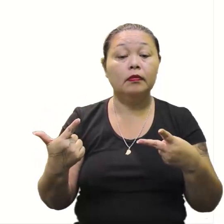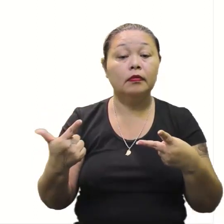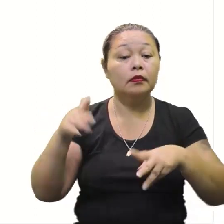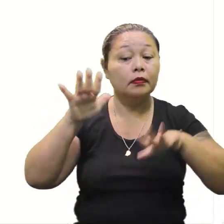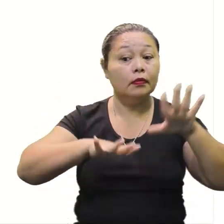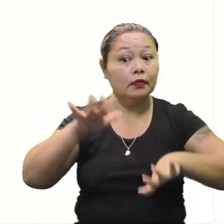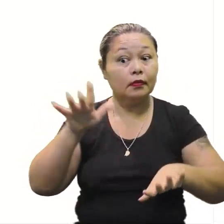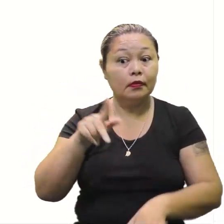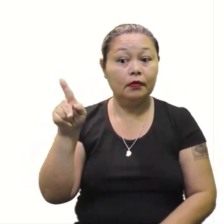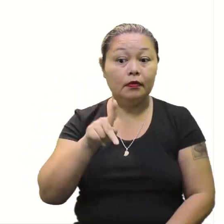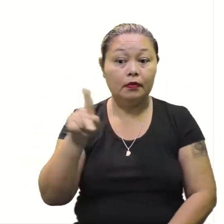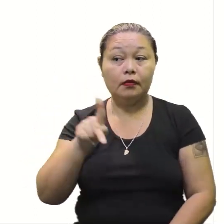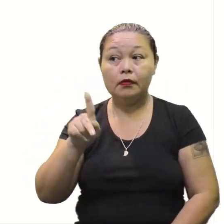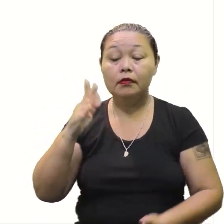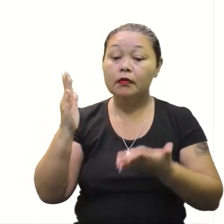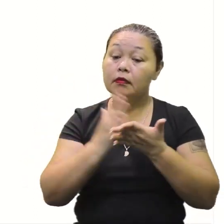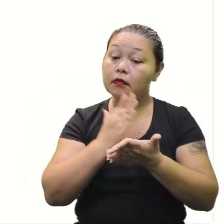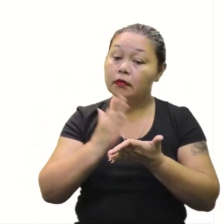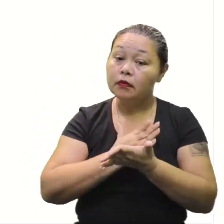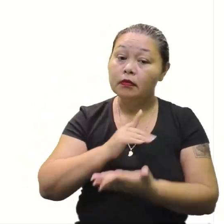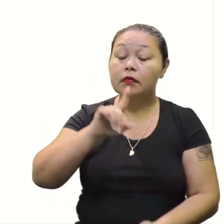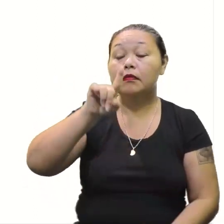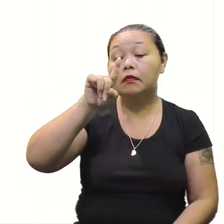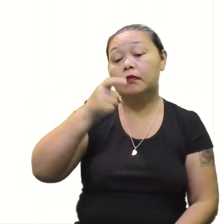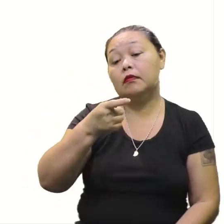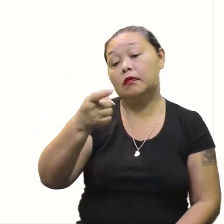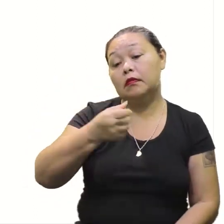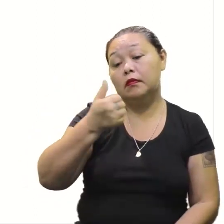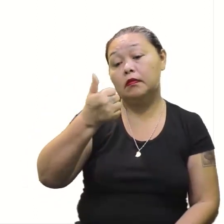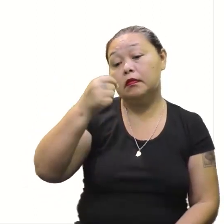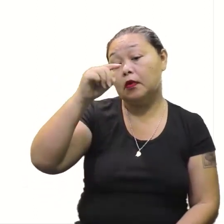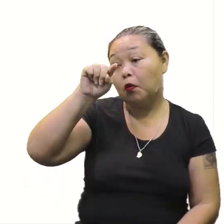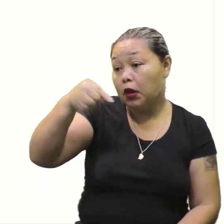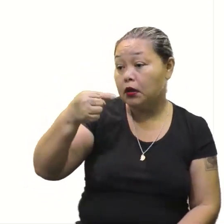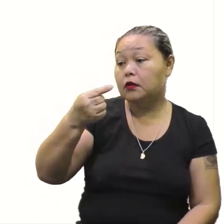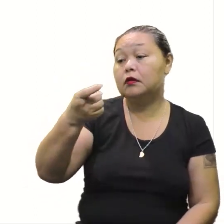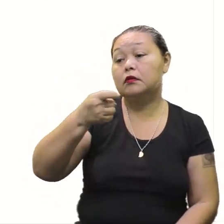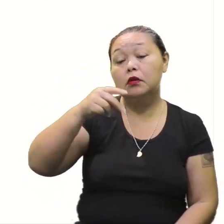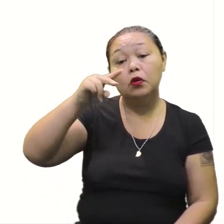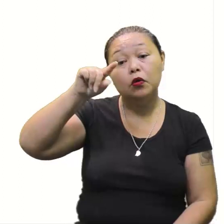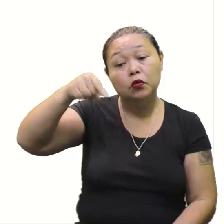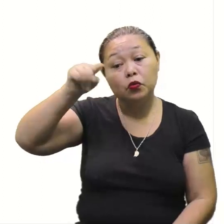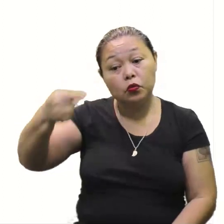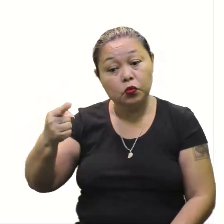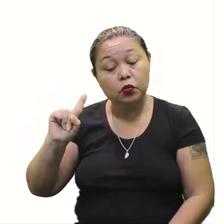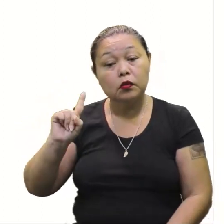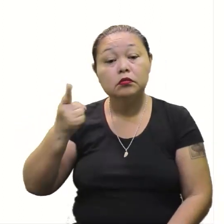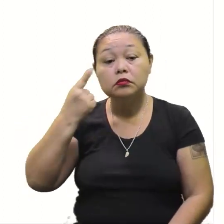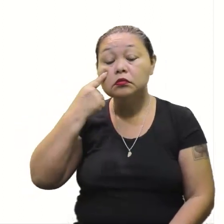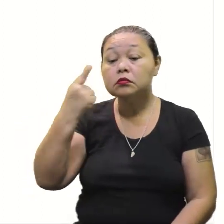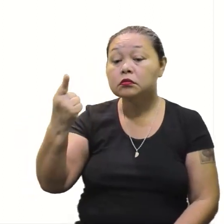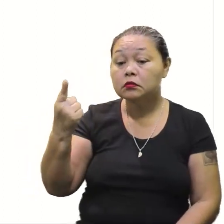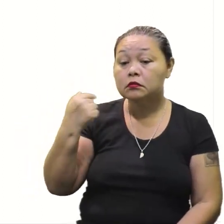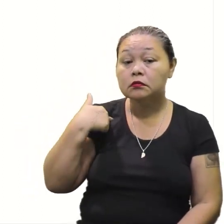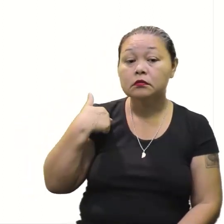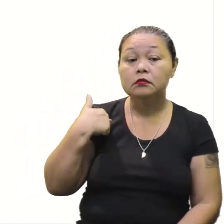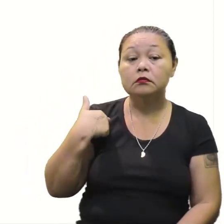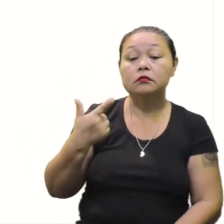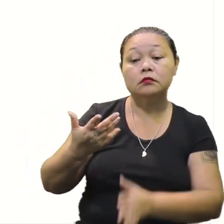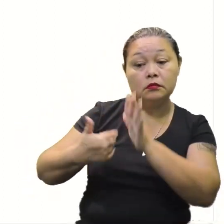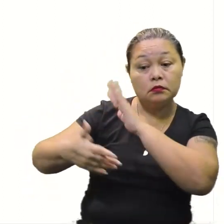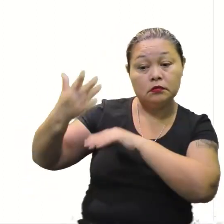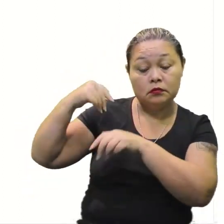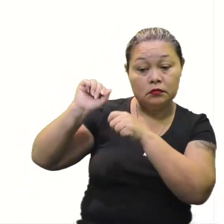Alguns professores, alguns livros trazem X1 linha, X2 linhas. Mas não tem problema. Observem que na expressão